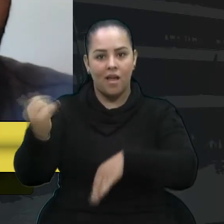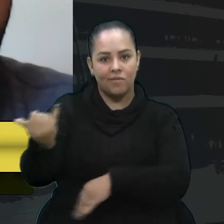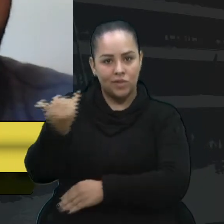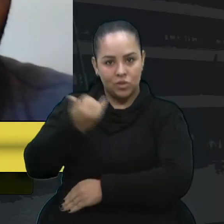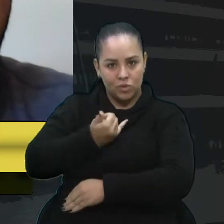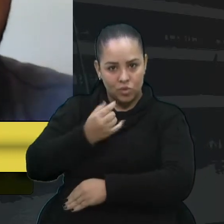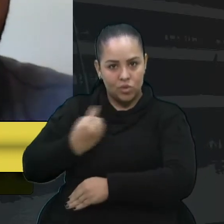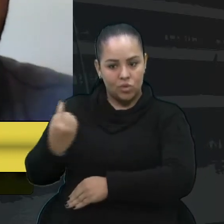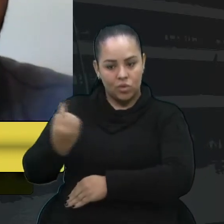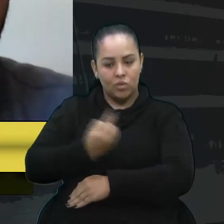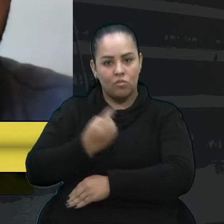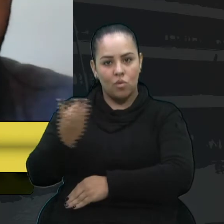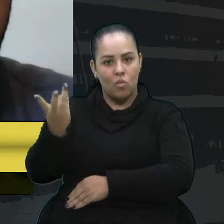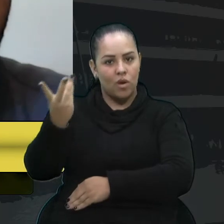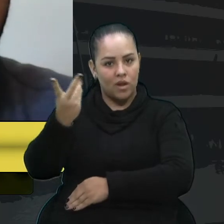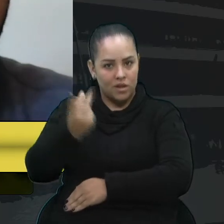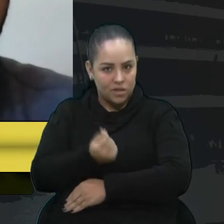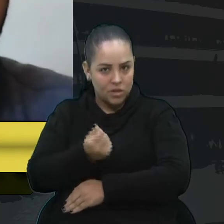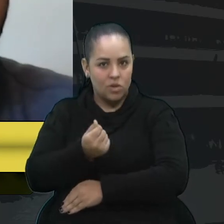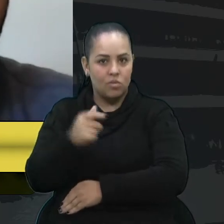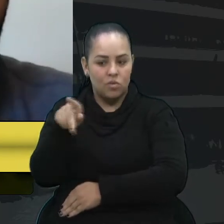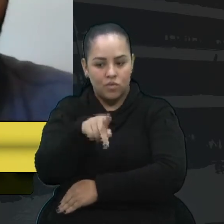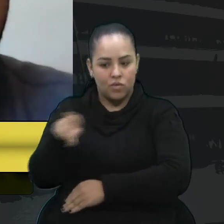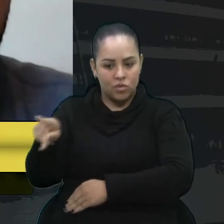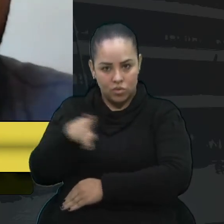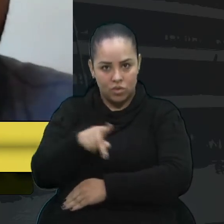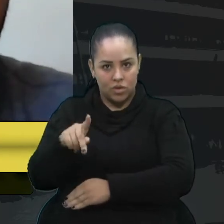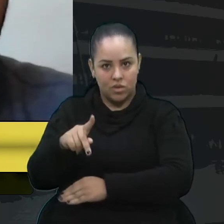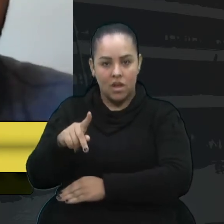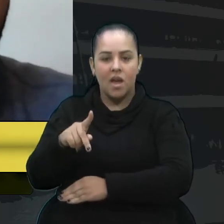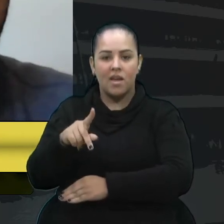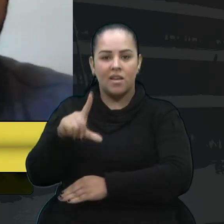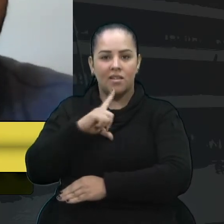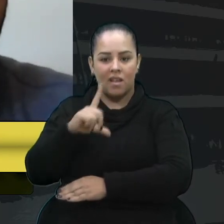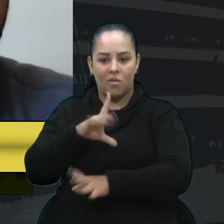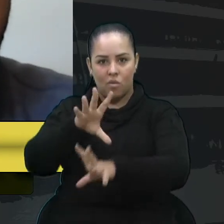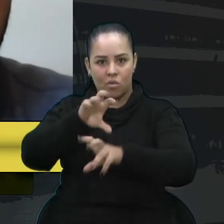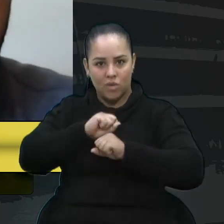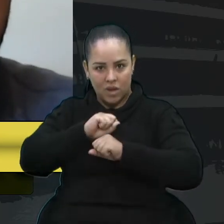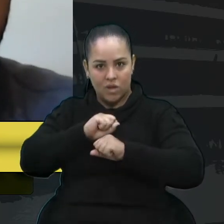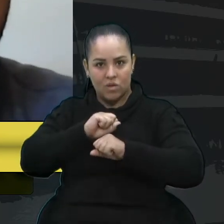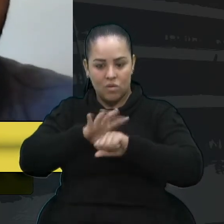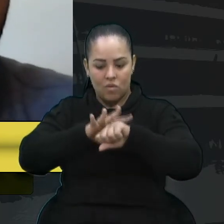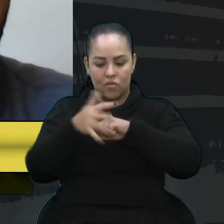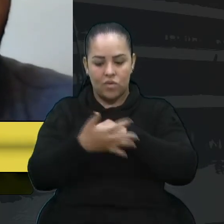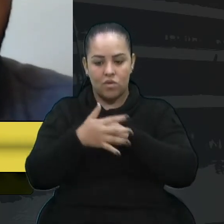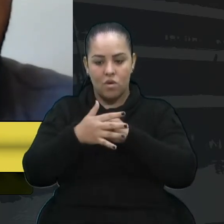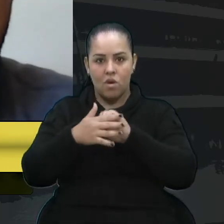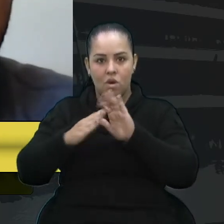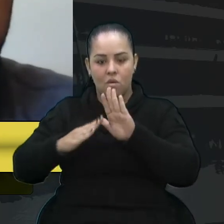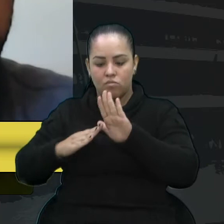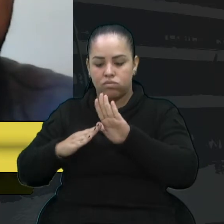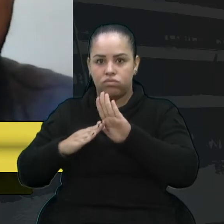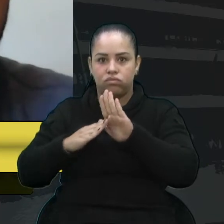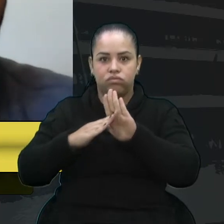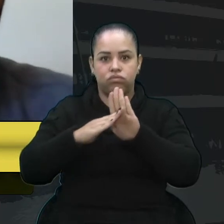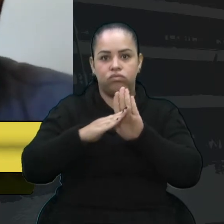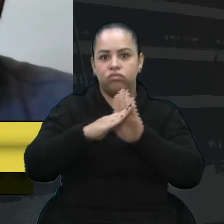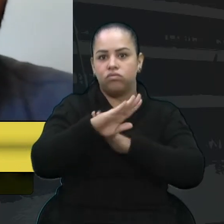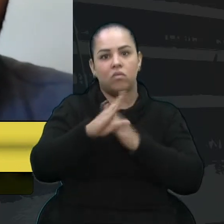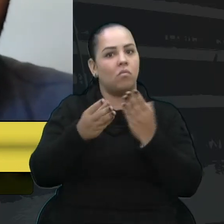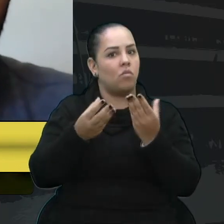professores positivados aumentou de forma significativa no último período, né?